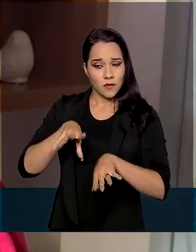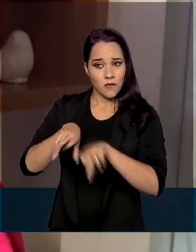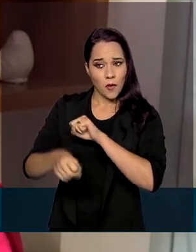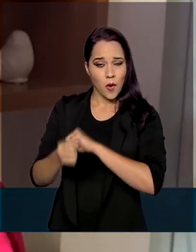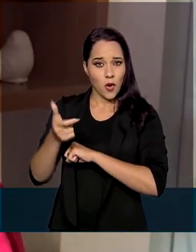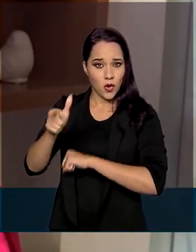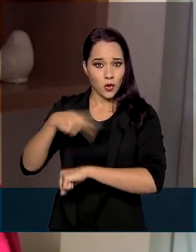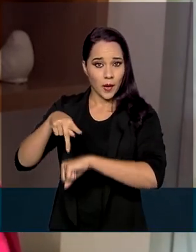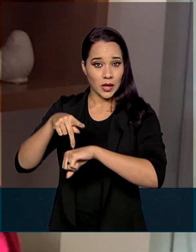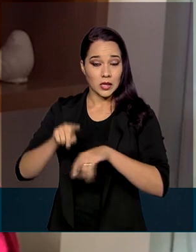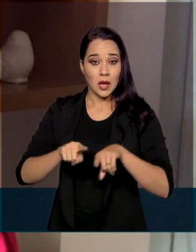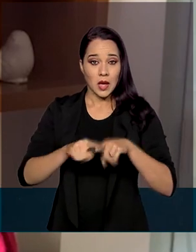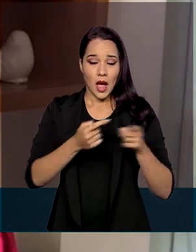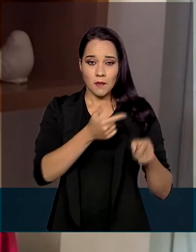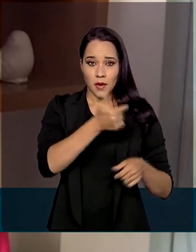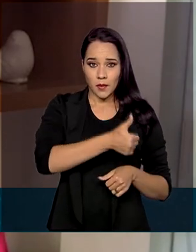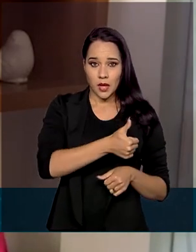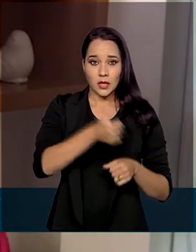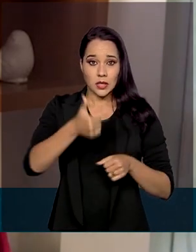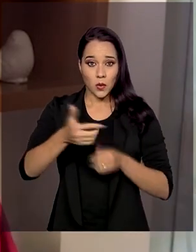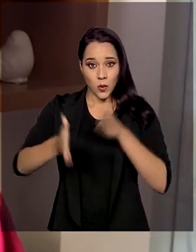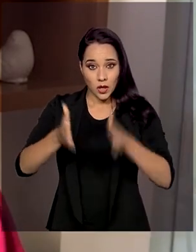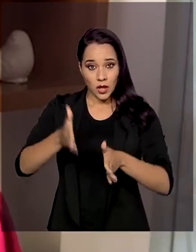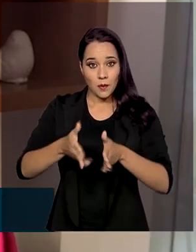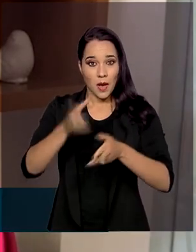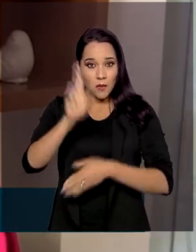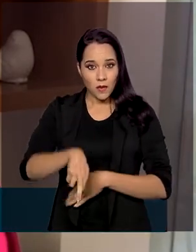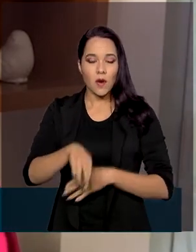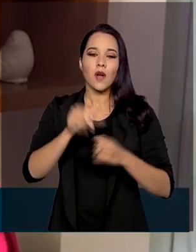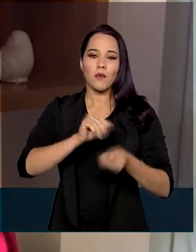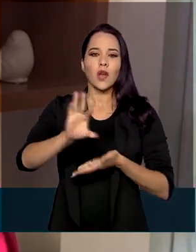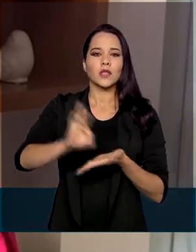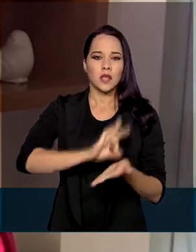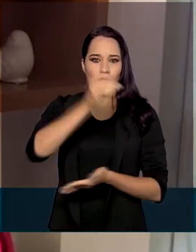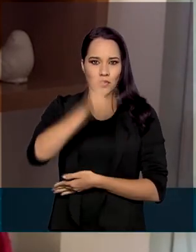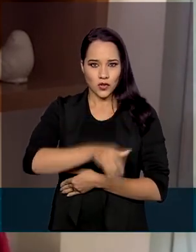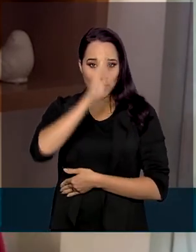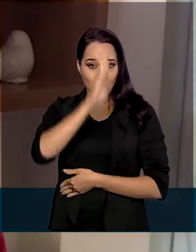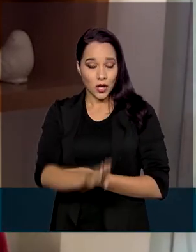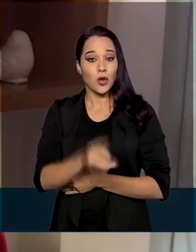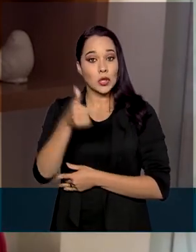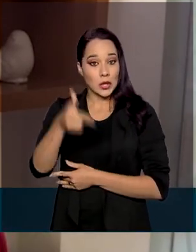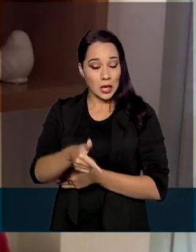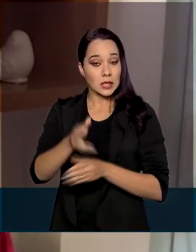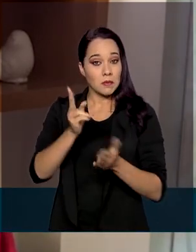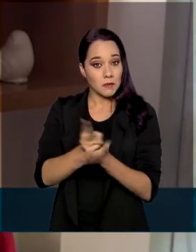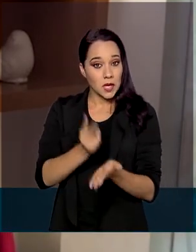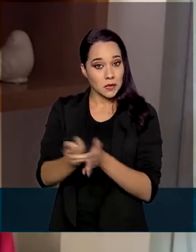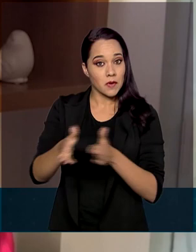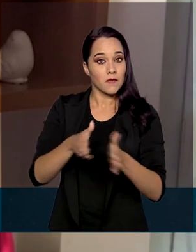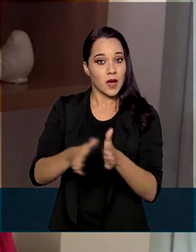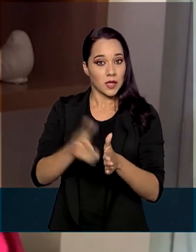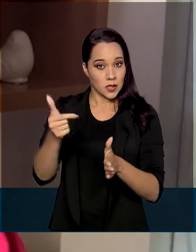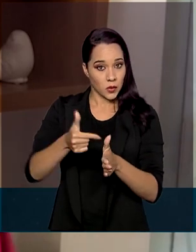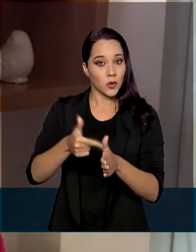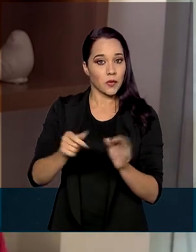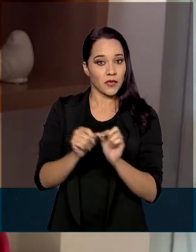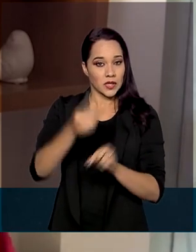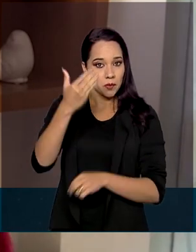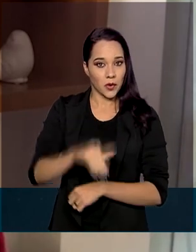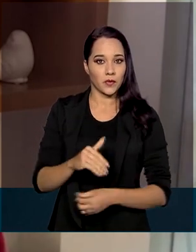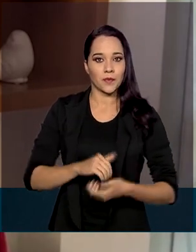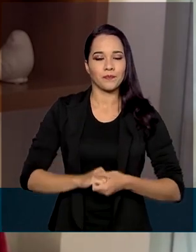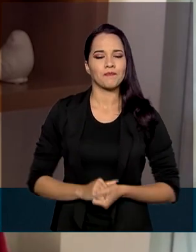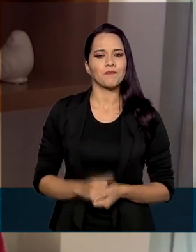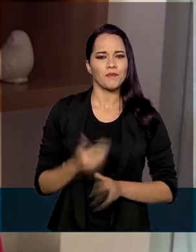reprovar na segunda etapa, poderá se reescrever diretamente nesta fase para refazer a prova.